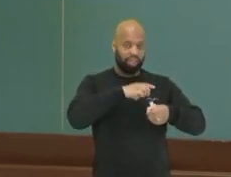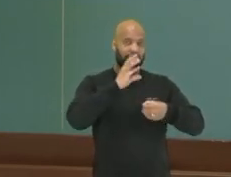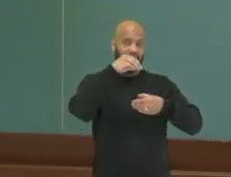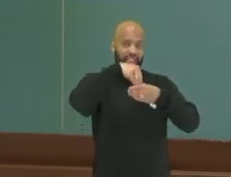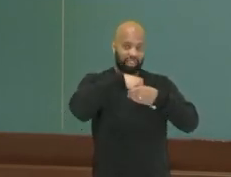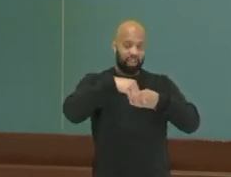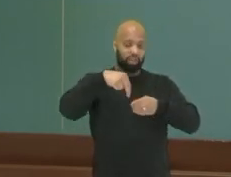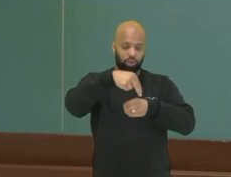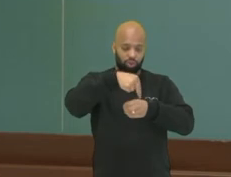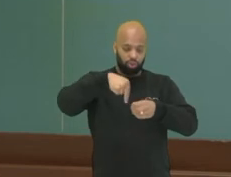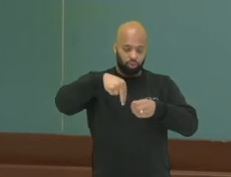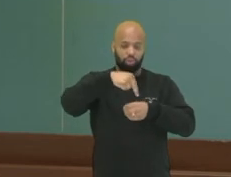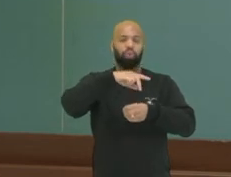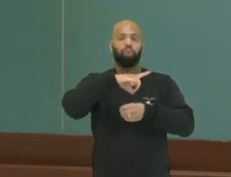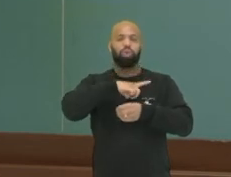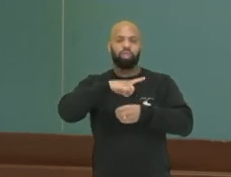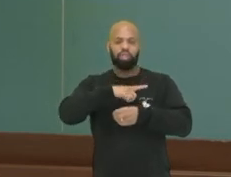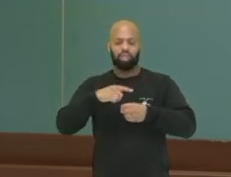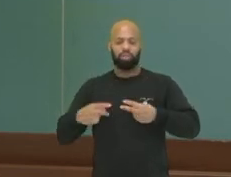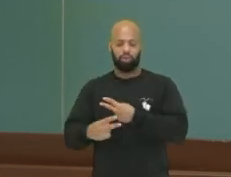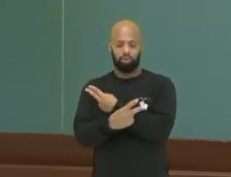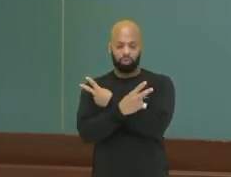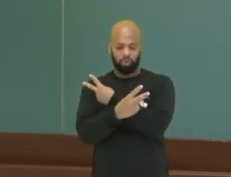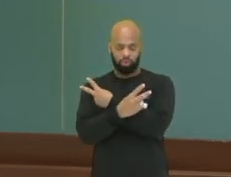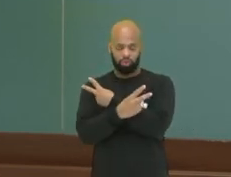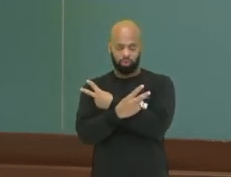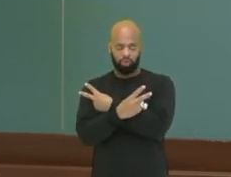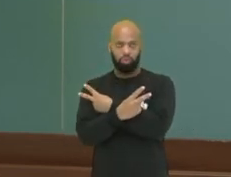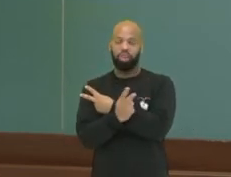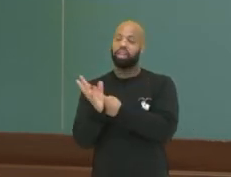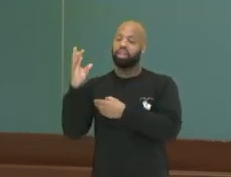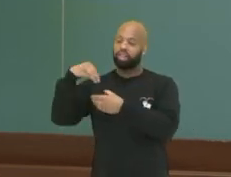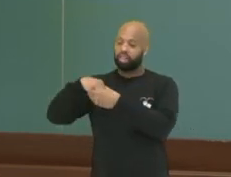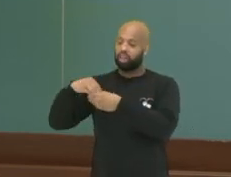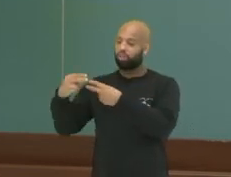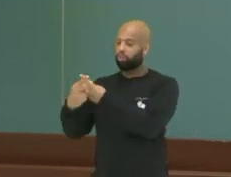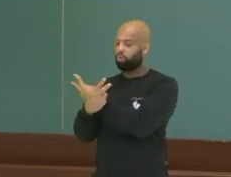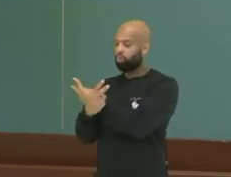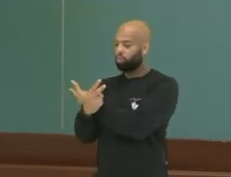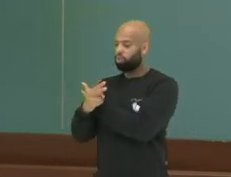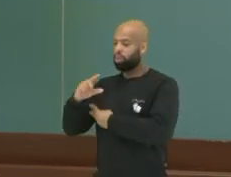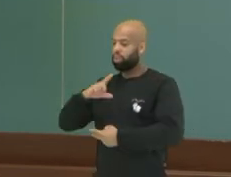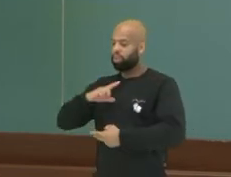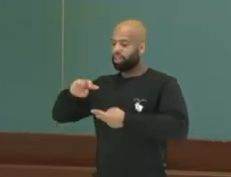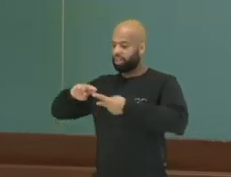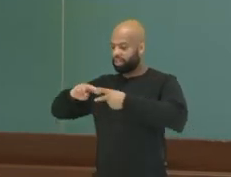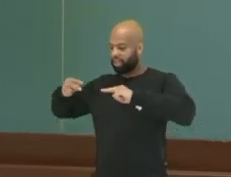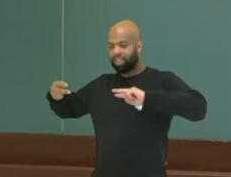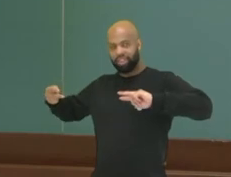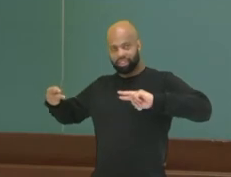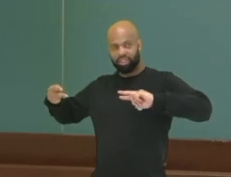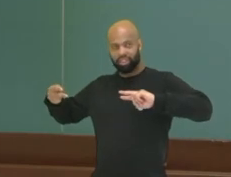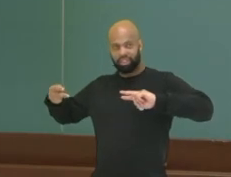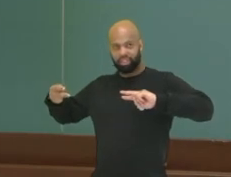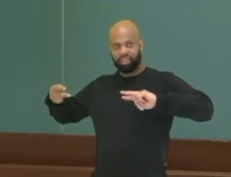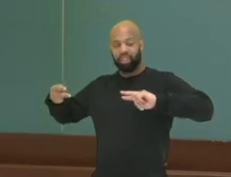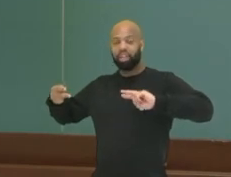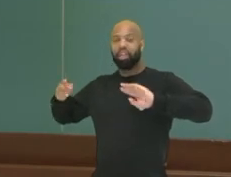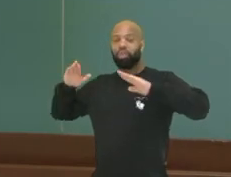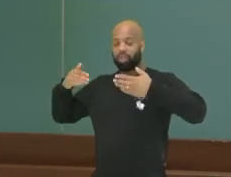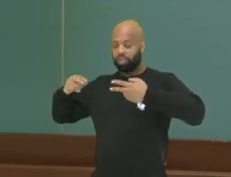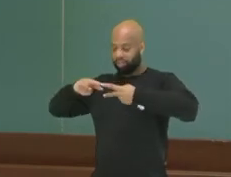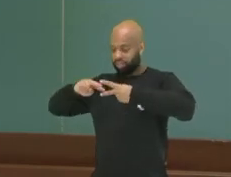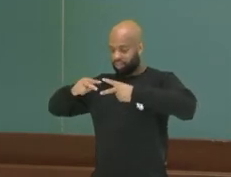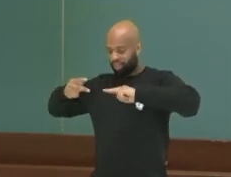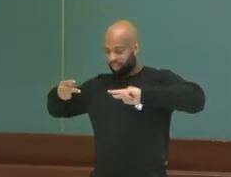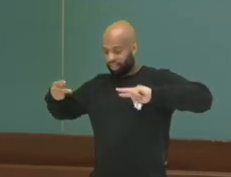dentro deste núcleo, o cromossomo, dentro do cromossomo, o nosso DNA. Este